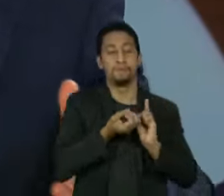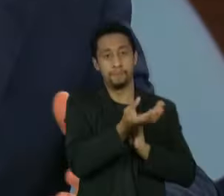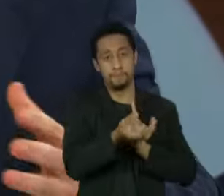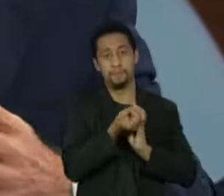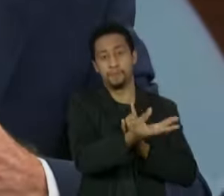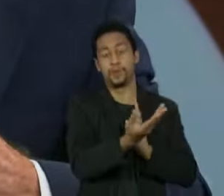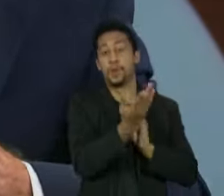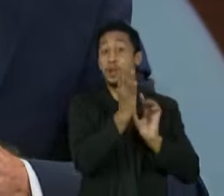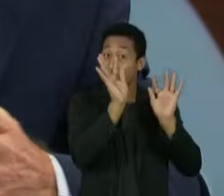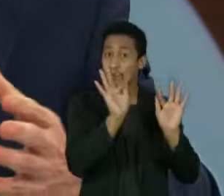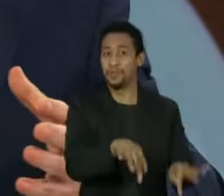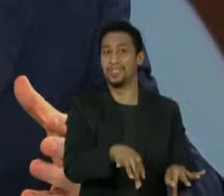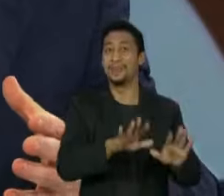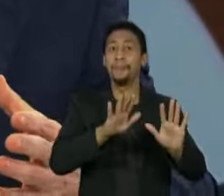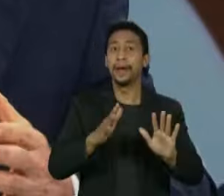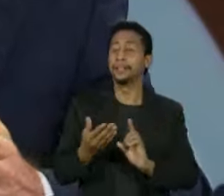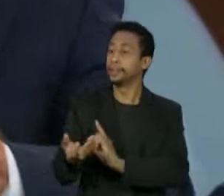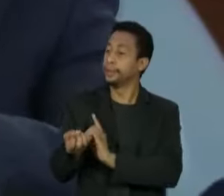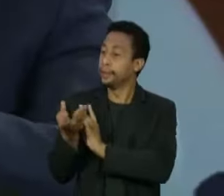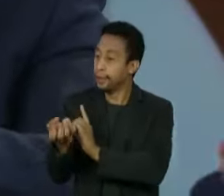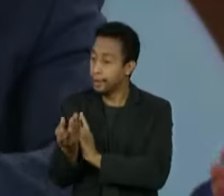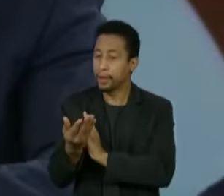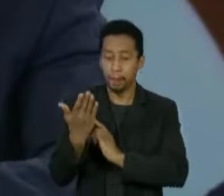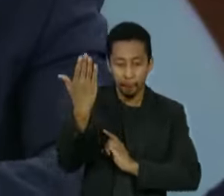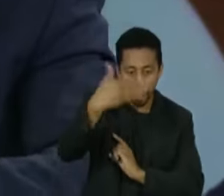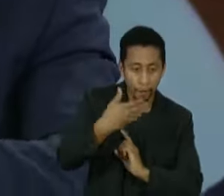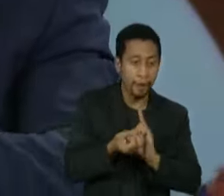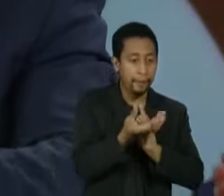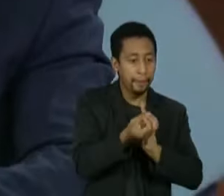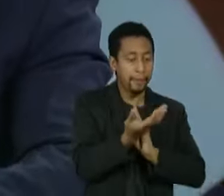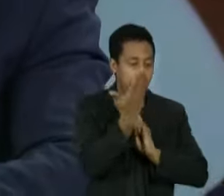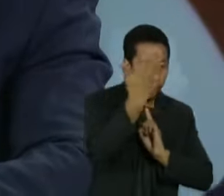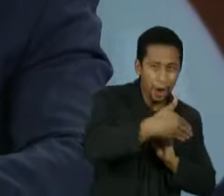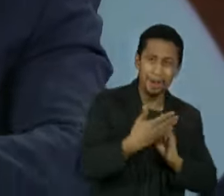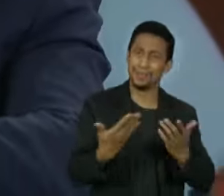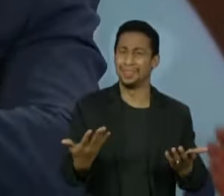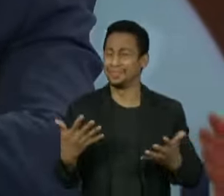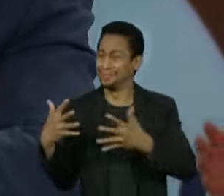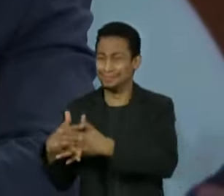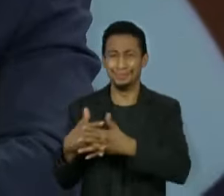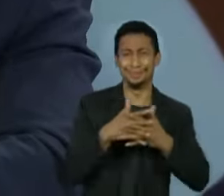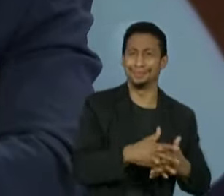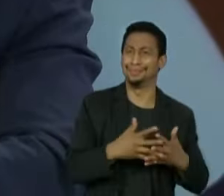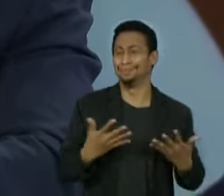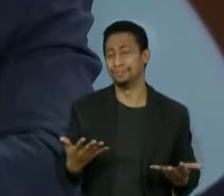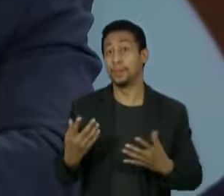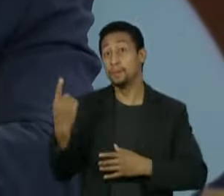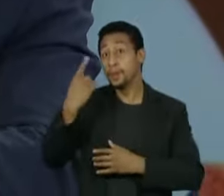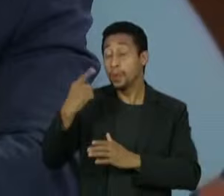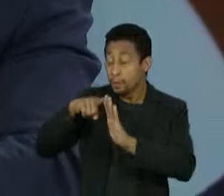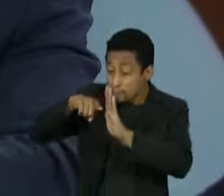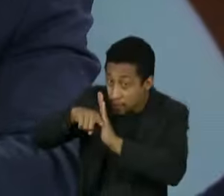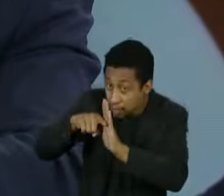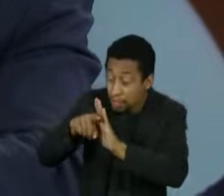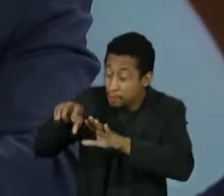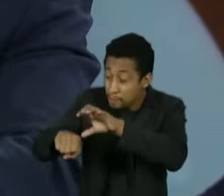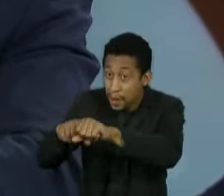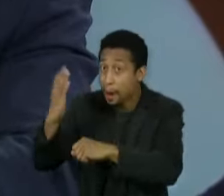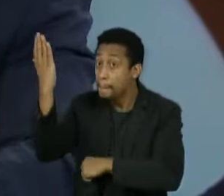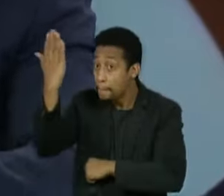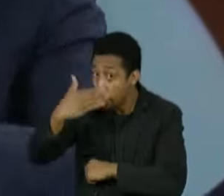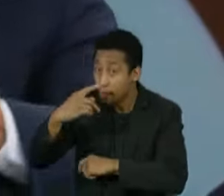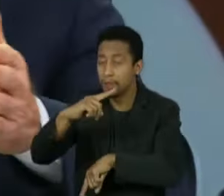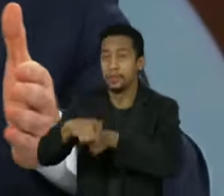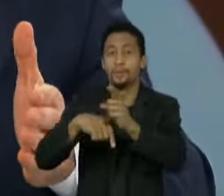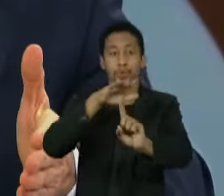surge outro, e aí você mistura, se perde ali. Não, termina um fato, coleta a prova ou inquira, vai inquirir o